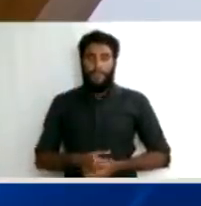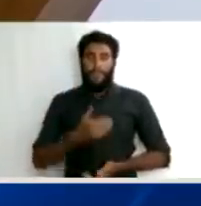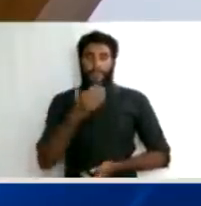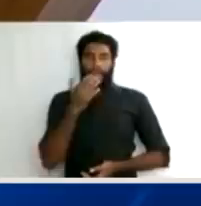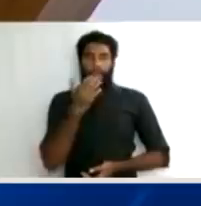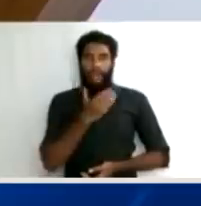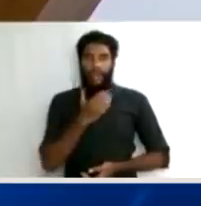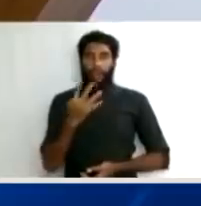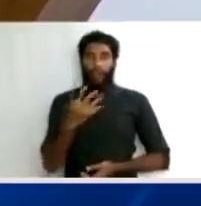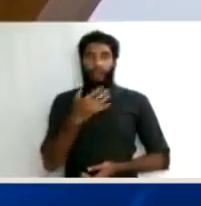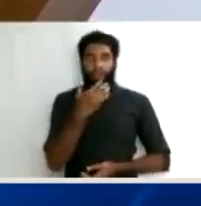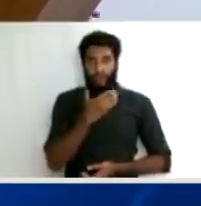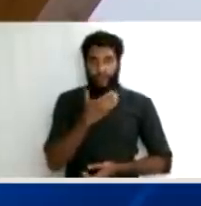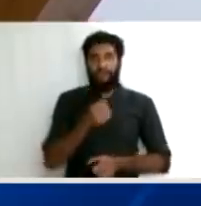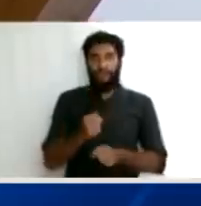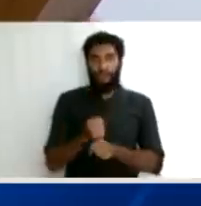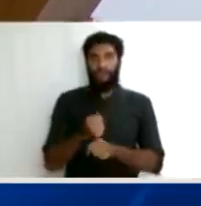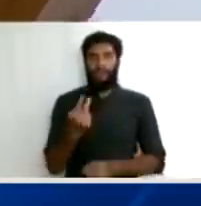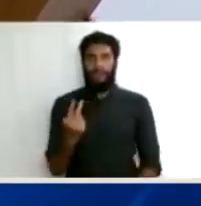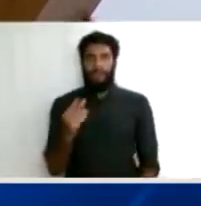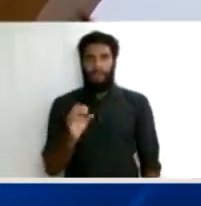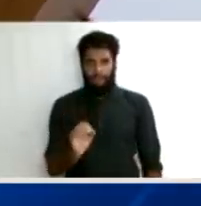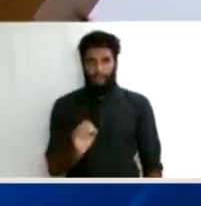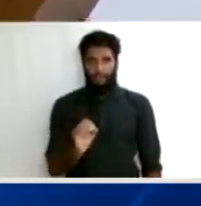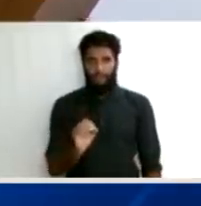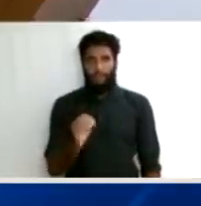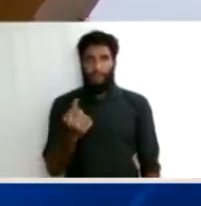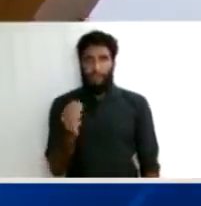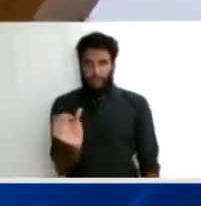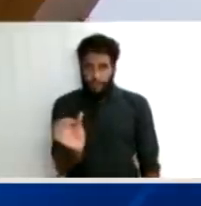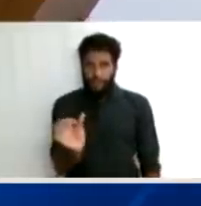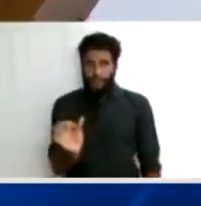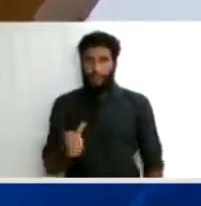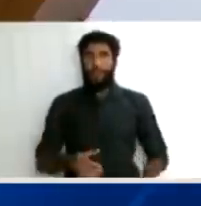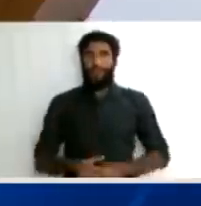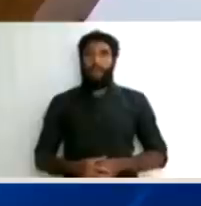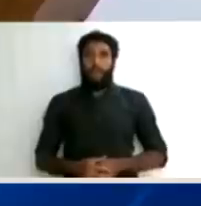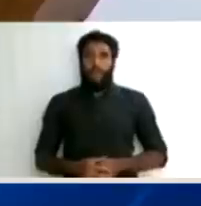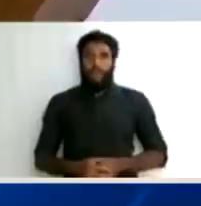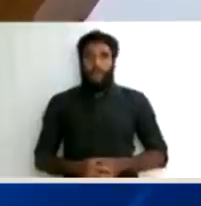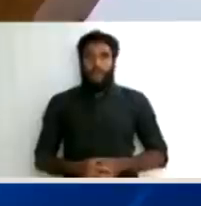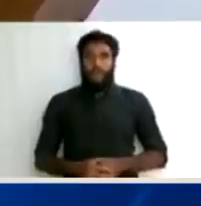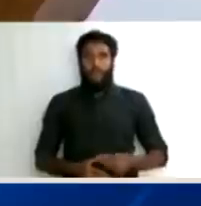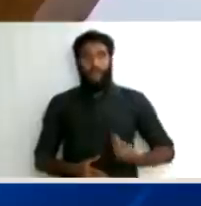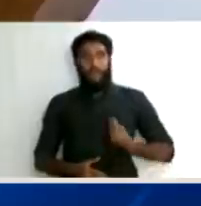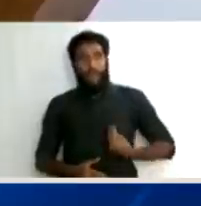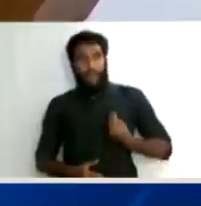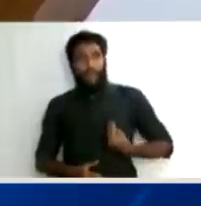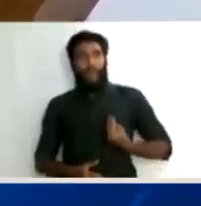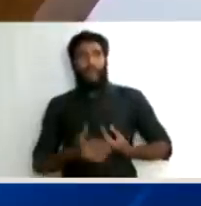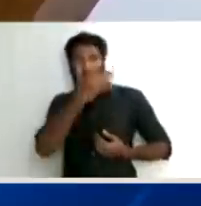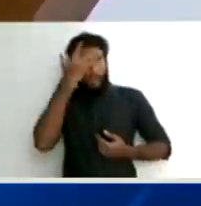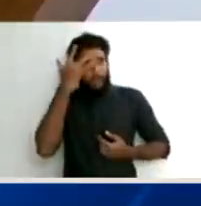magistrado que é considerado suspeito é válida. Elas são absolutamente nulas porque parte-se do